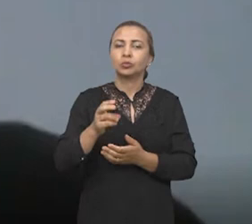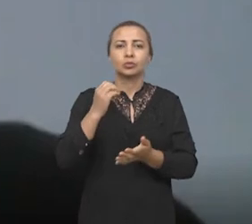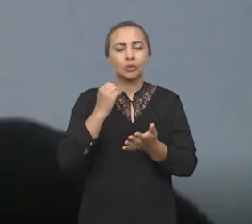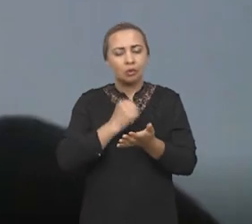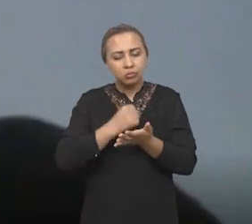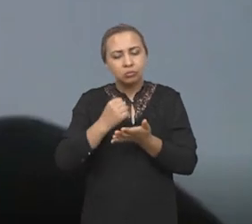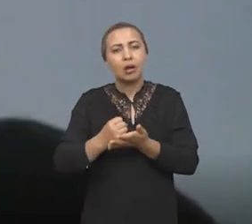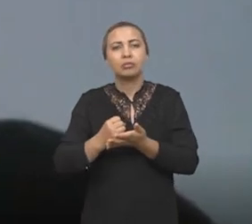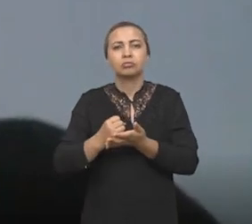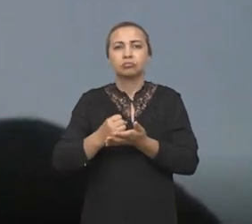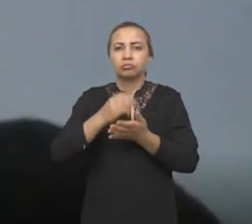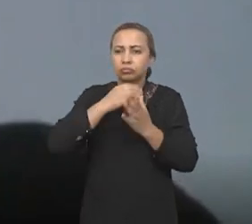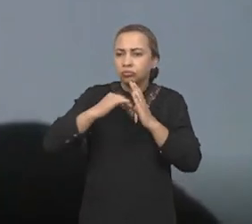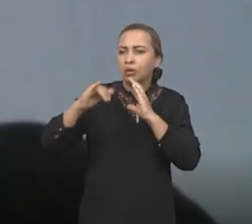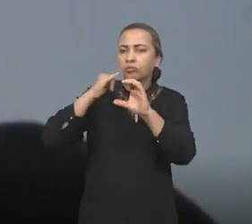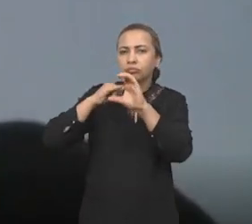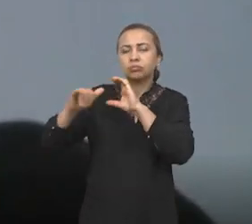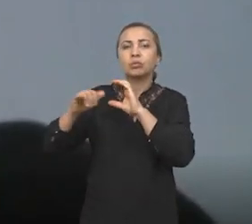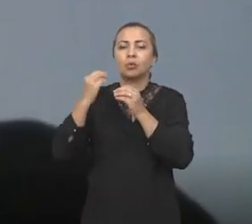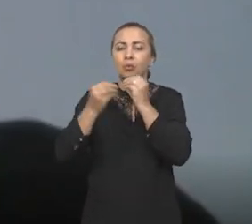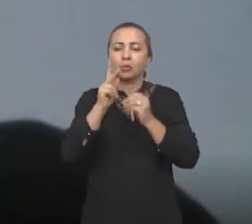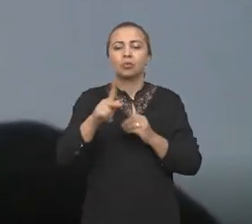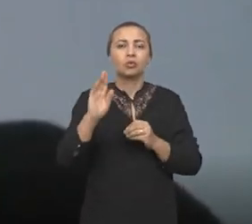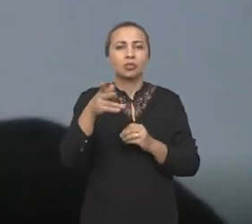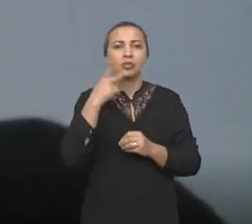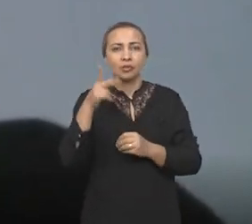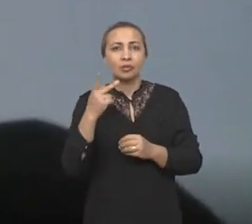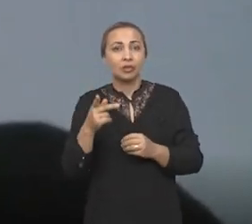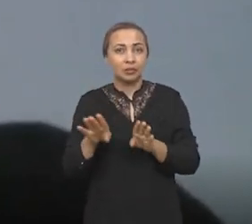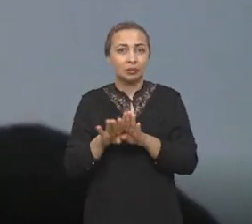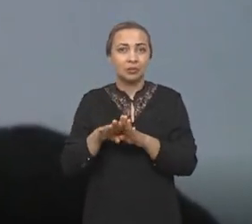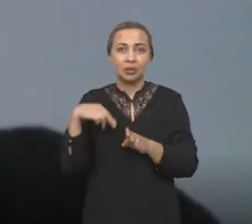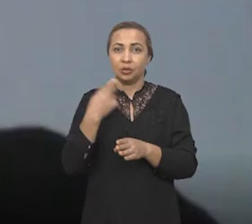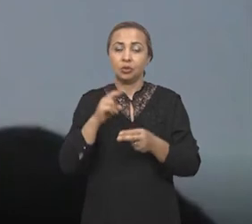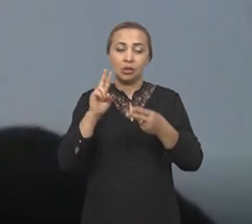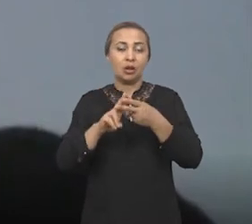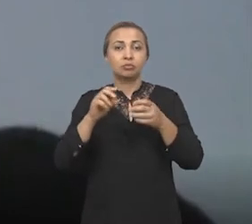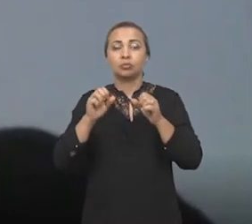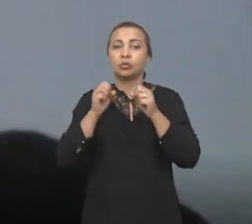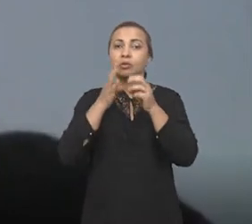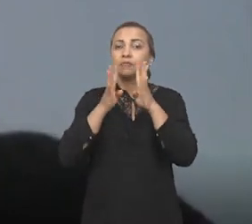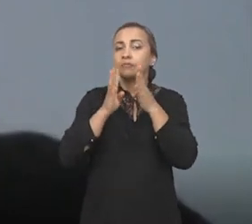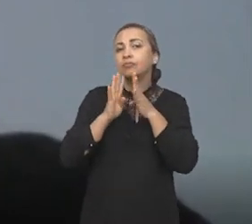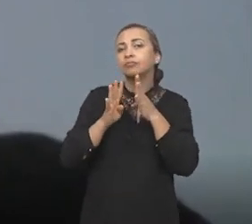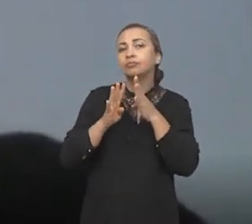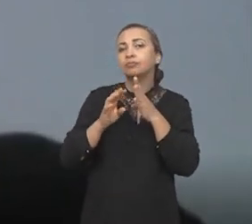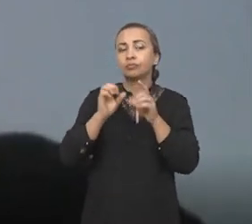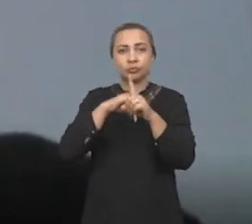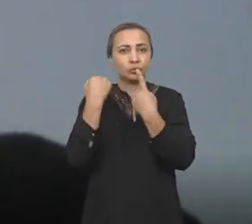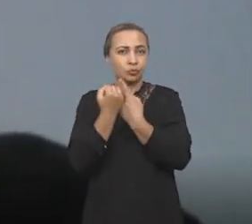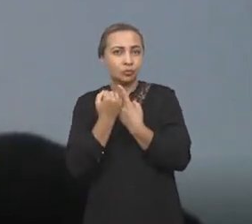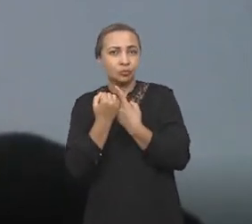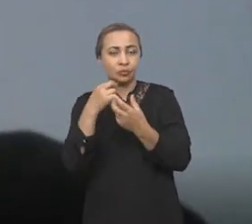parceria com esses pesquisadores, e como o professor havia citado também, nas nossas redes sociais, existem redes sociais agora de